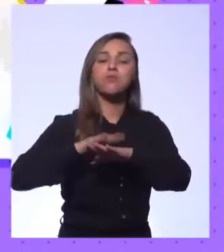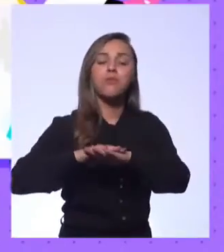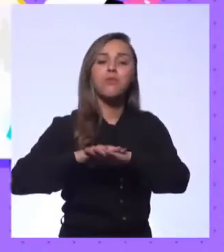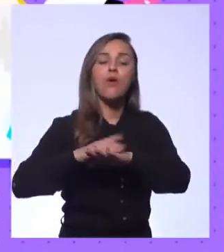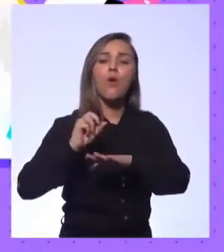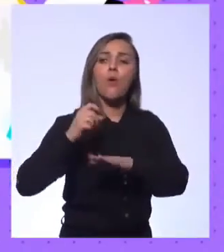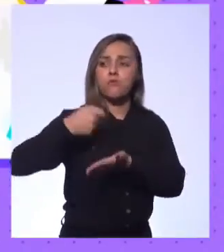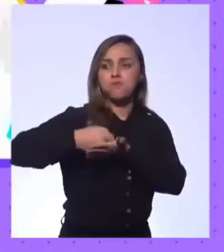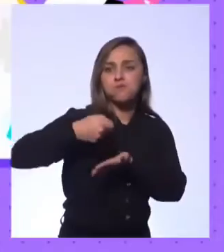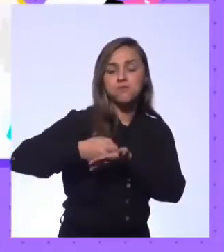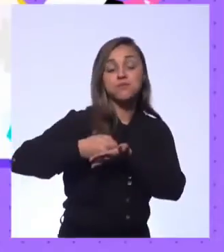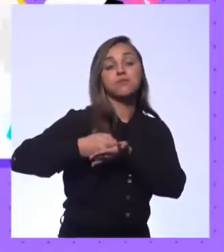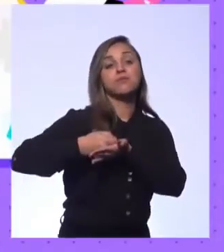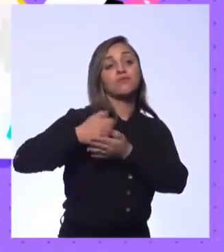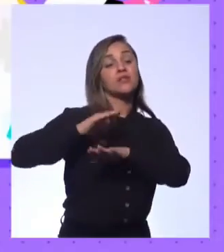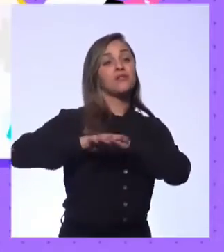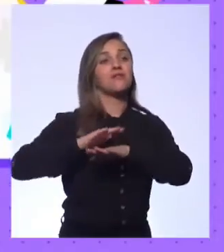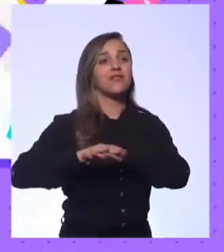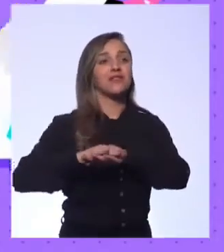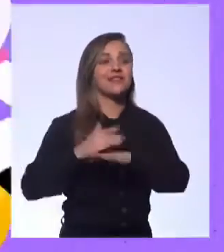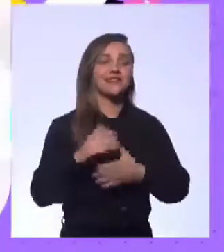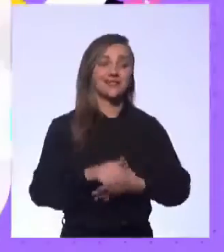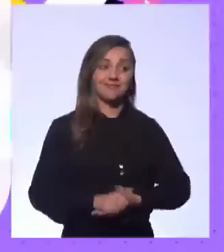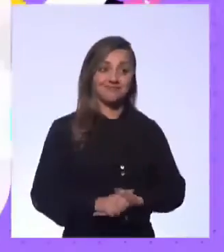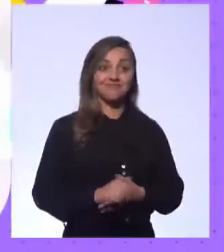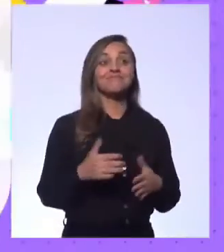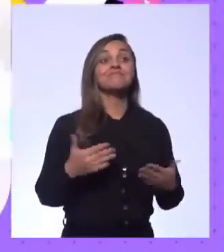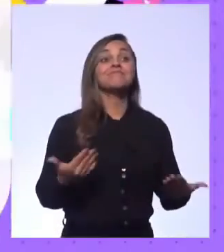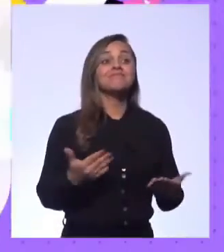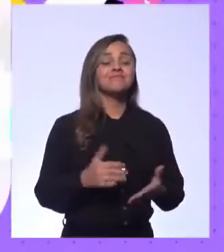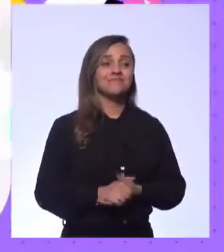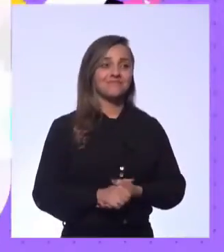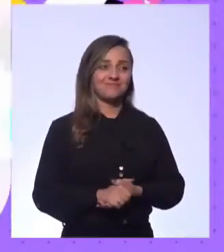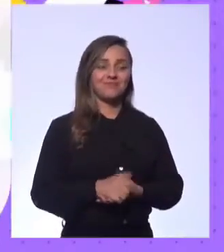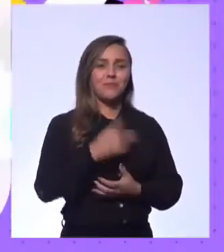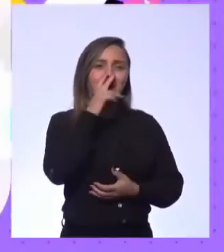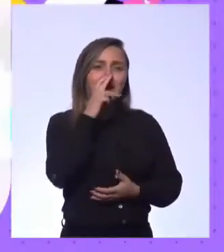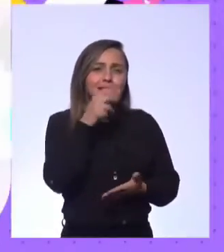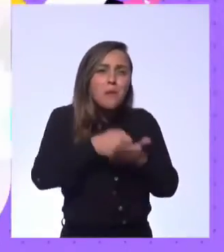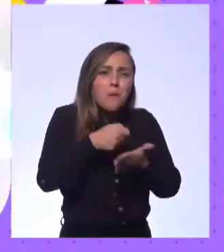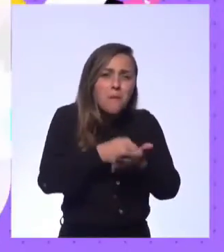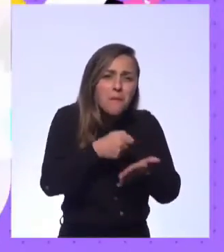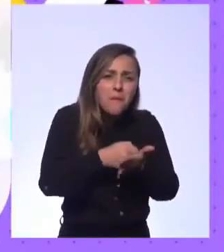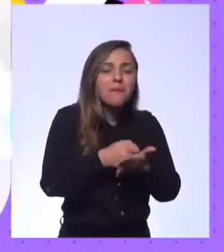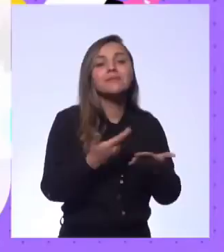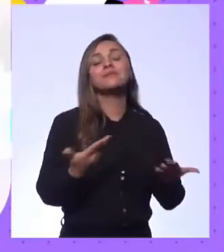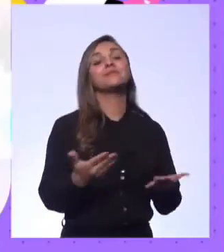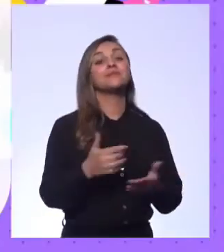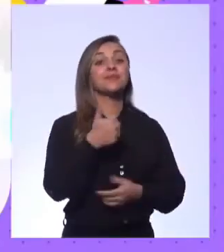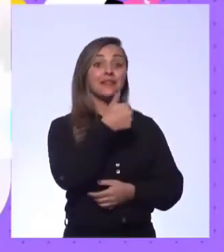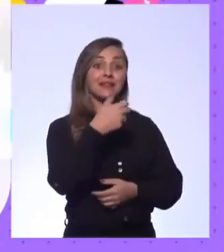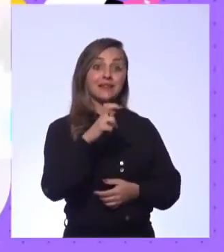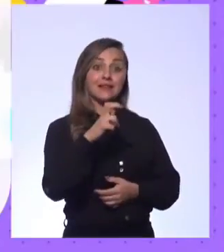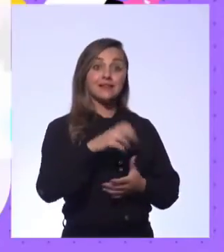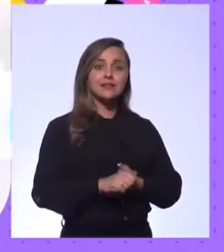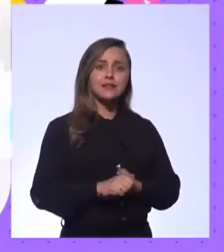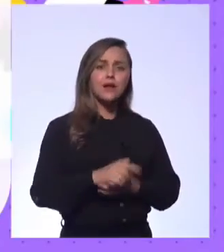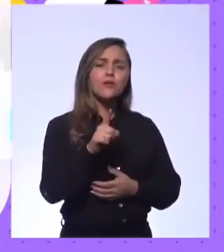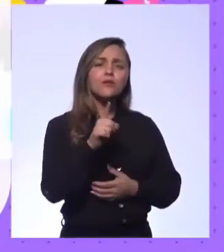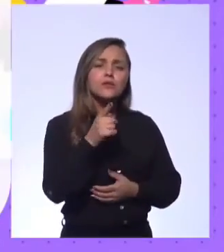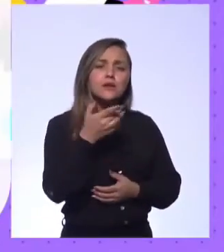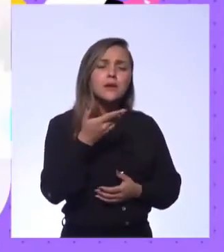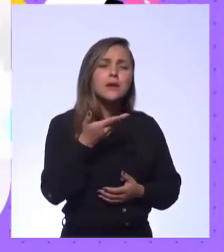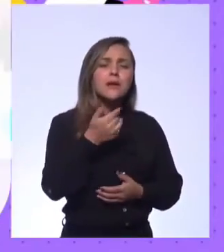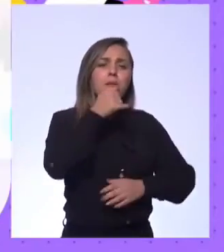de ser forçado pelas circunstâncias? É daí que vem aquele termo, livre e espontânea pressão. Isto. Quinze, procura aprimorar